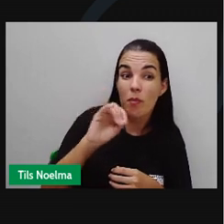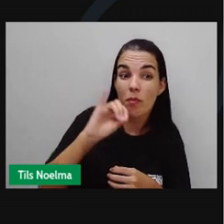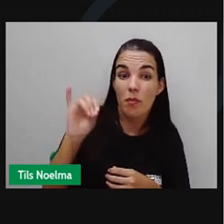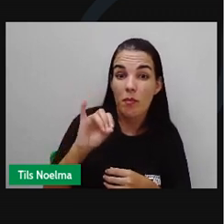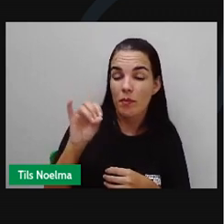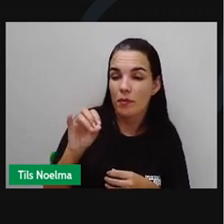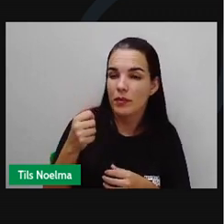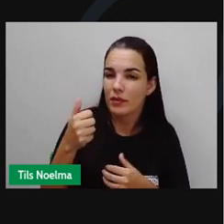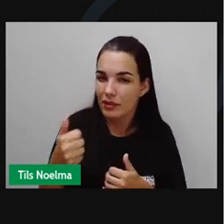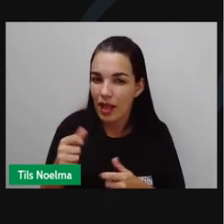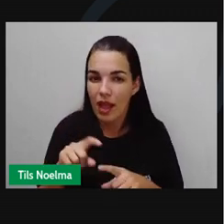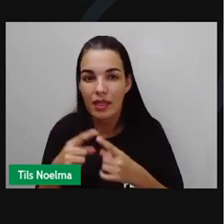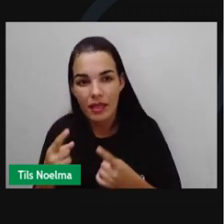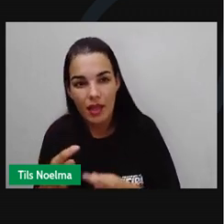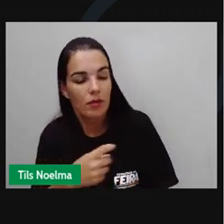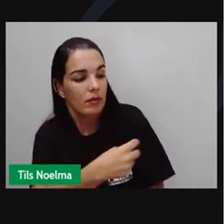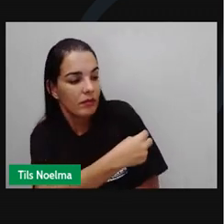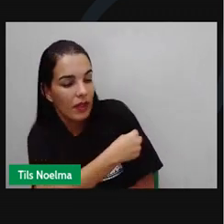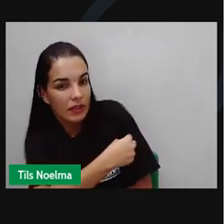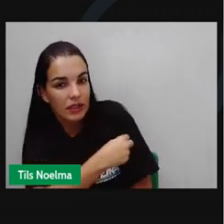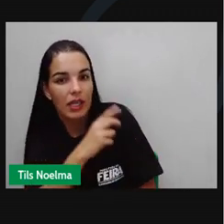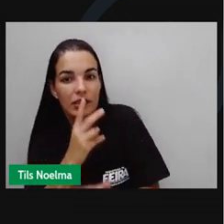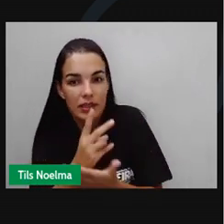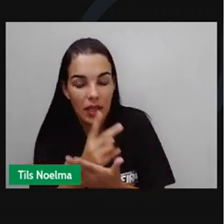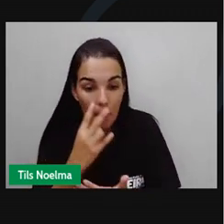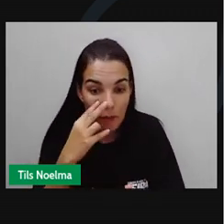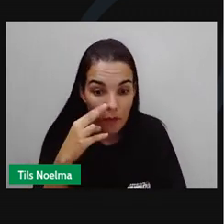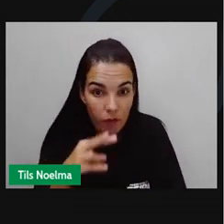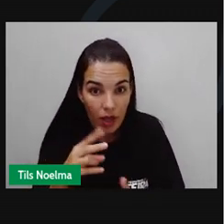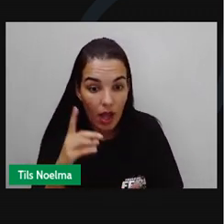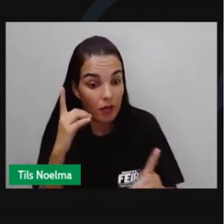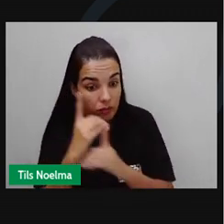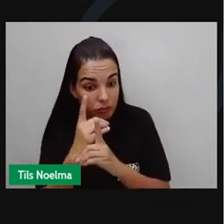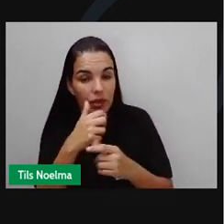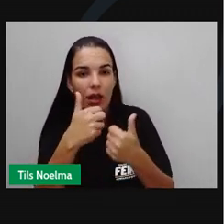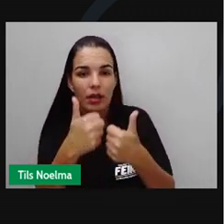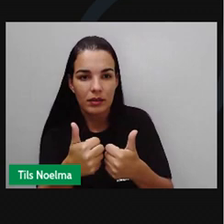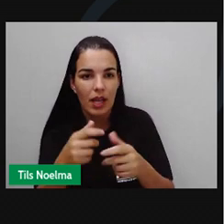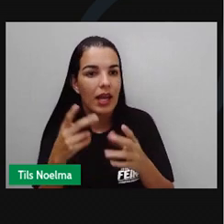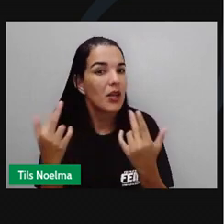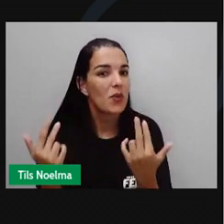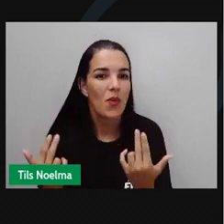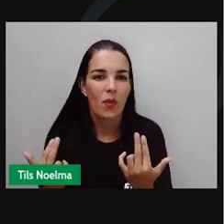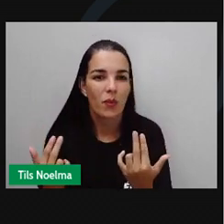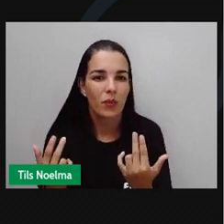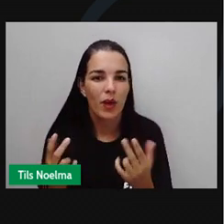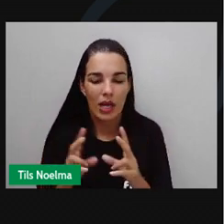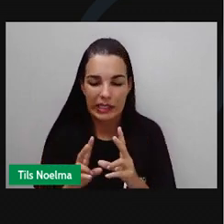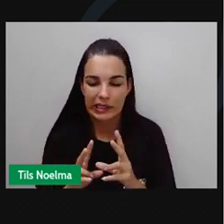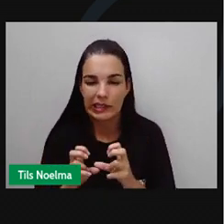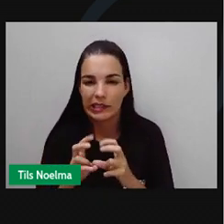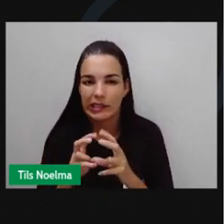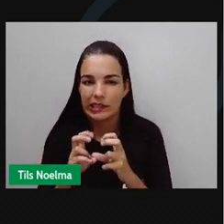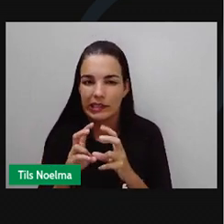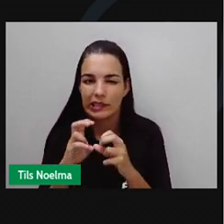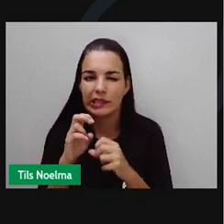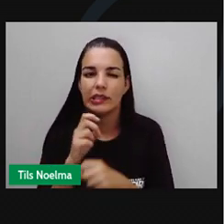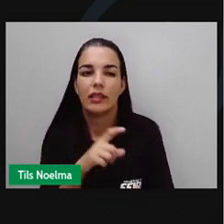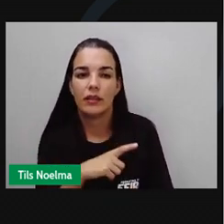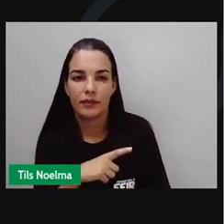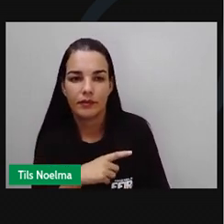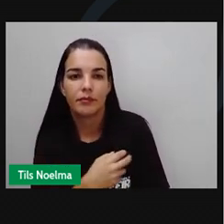desconhecida. Assim, sempre que virmos esta pessoa, vamos reconhecê-la. A mesma coisa acontece com as vacinas e o sistema